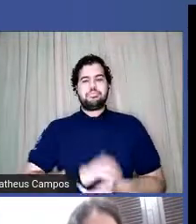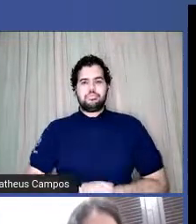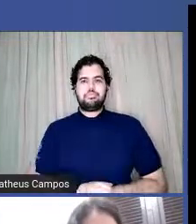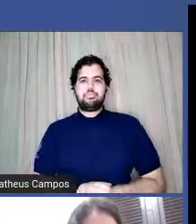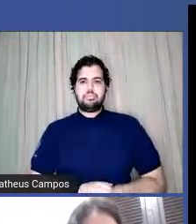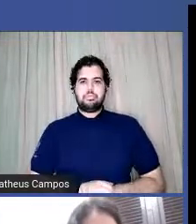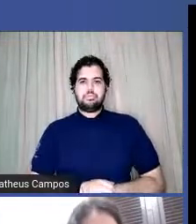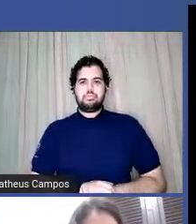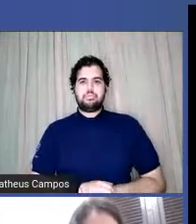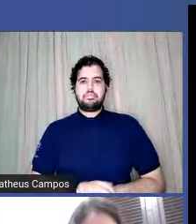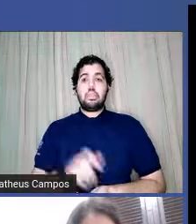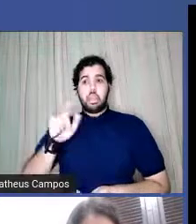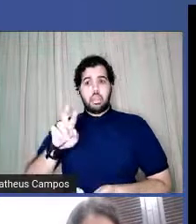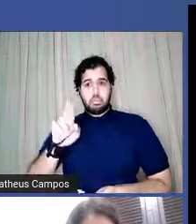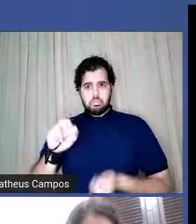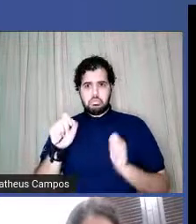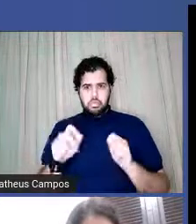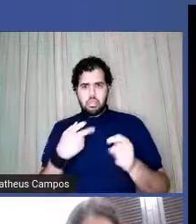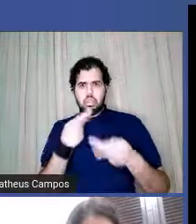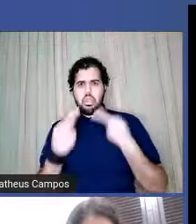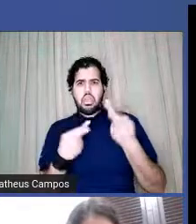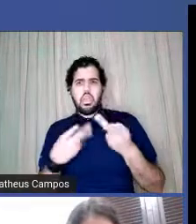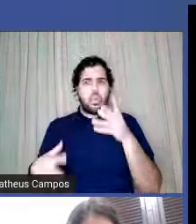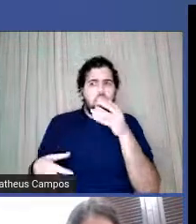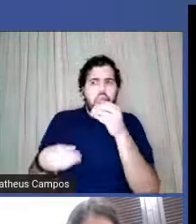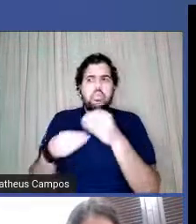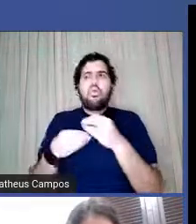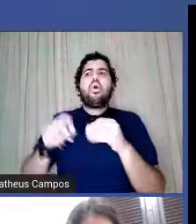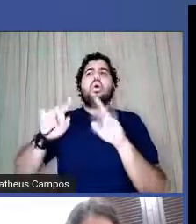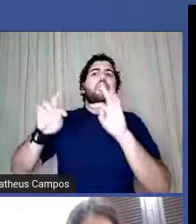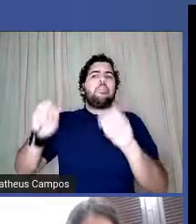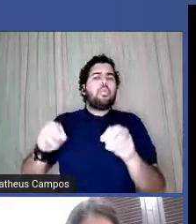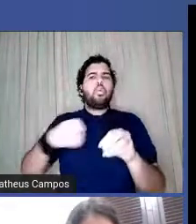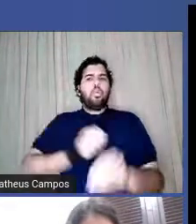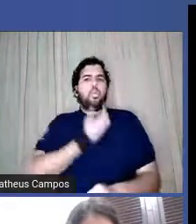E aí, Bruna, tem alguma coisa pra colocar sobre esses poemas que foram lentes?